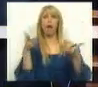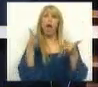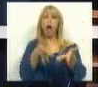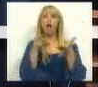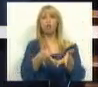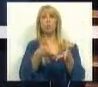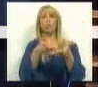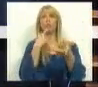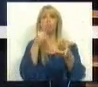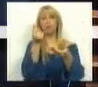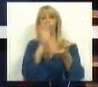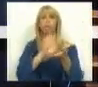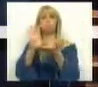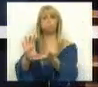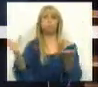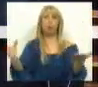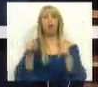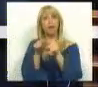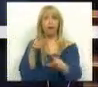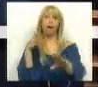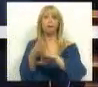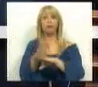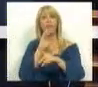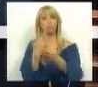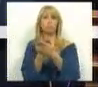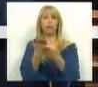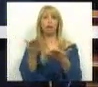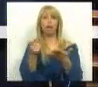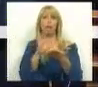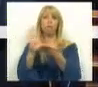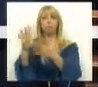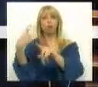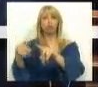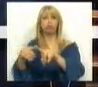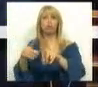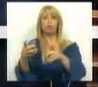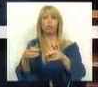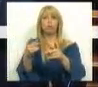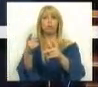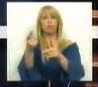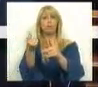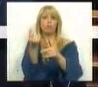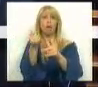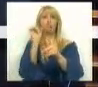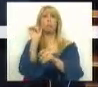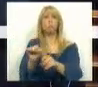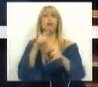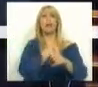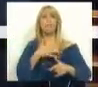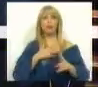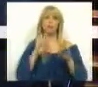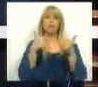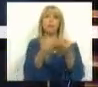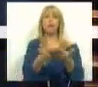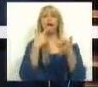recapitalização e por essa via também fornecer injeção de crédito nas nossas empresas para ajudar ao crescimento